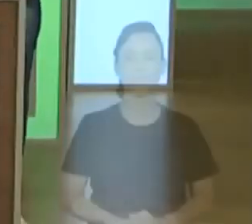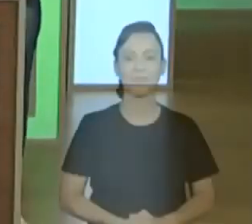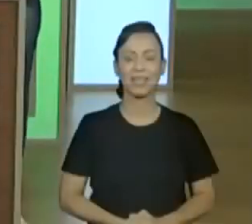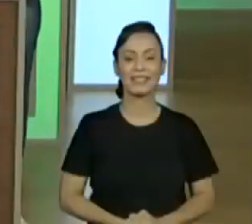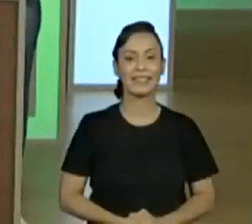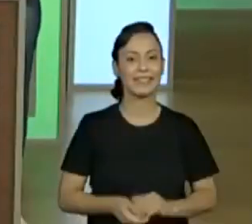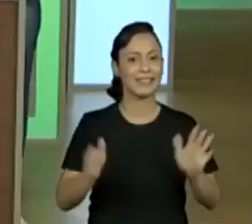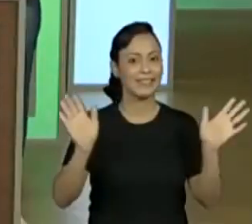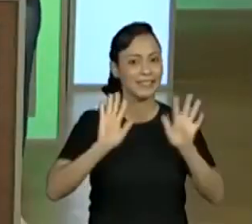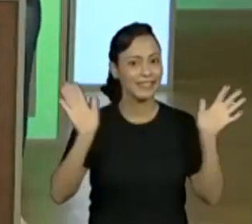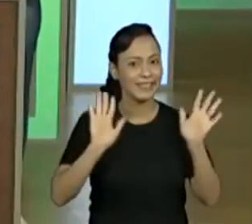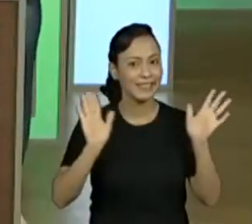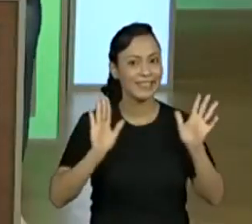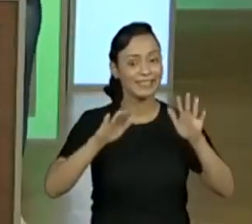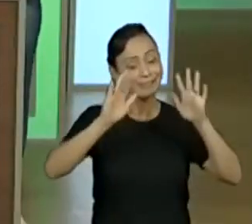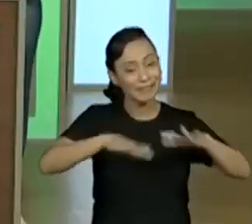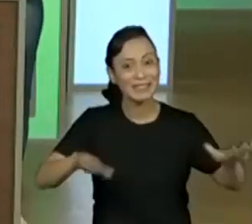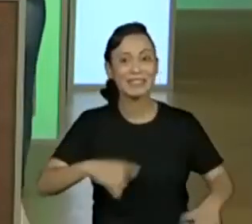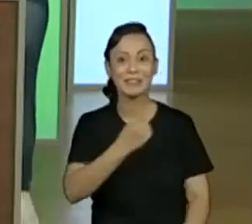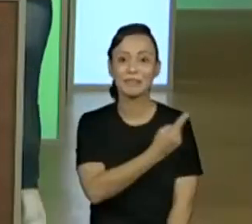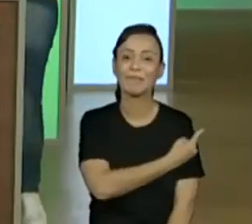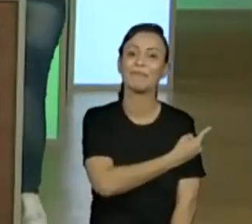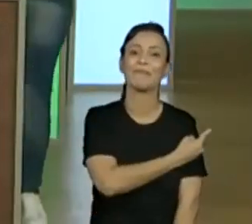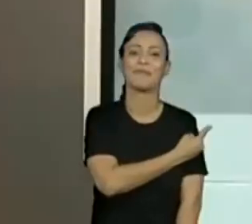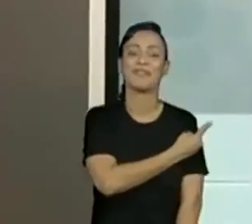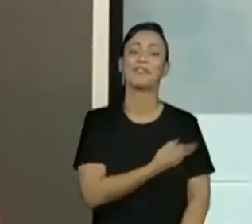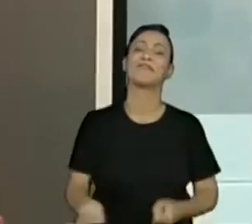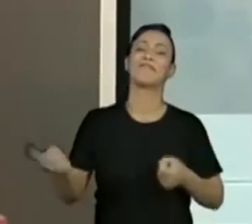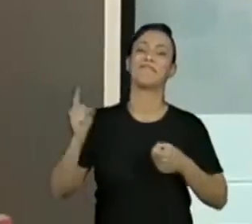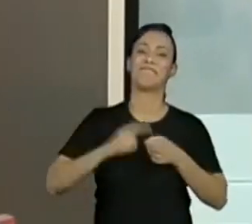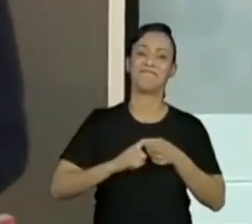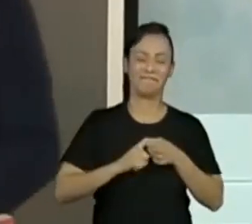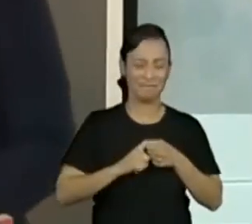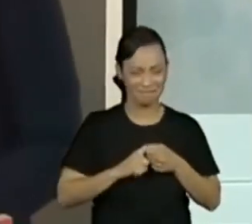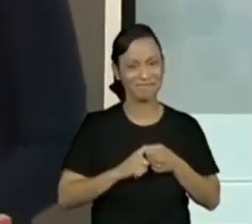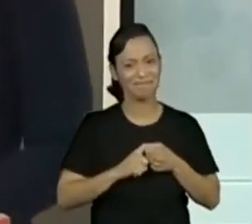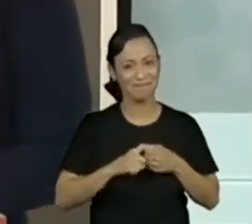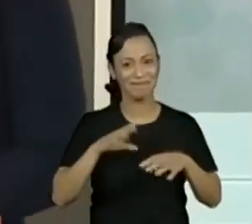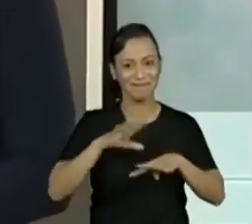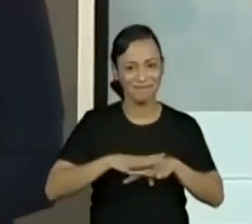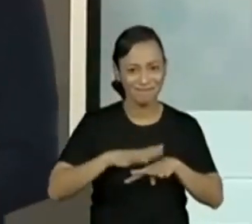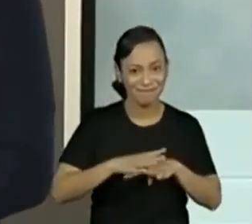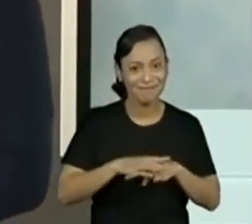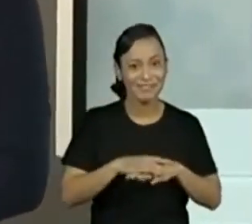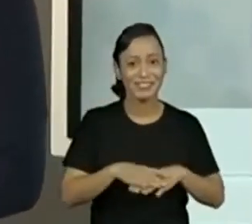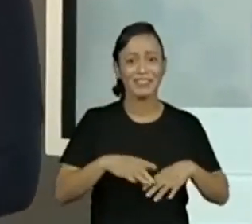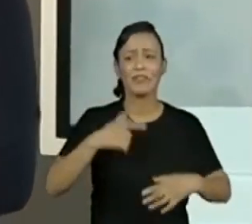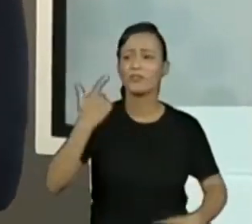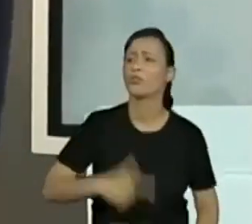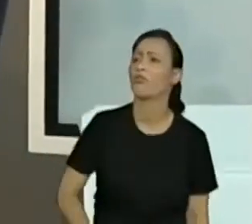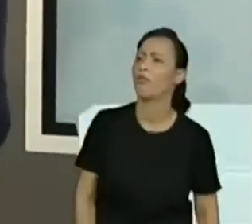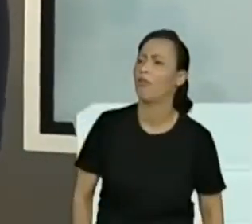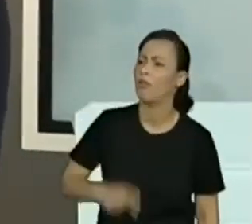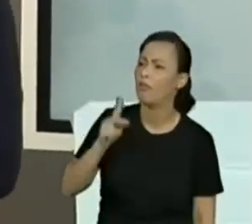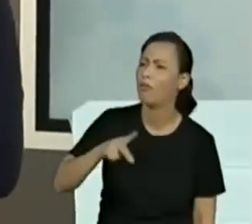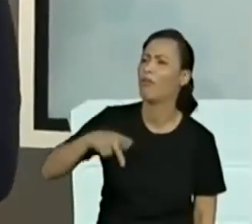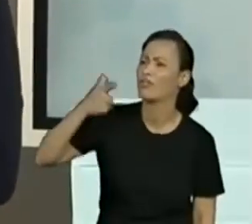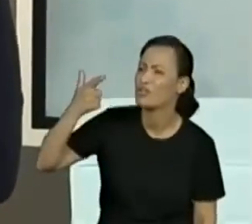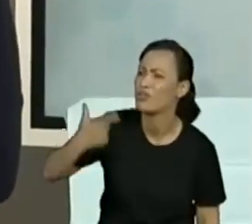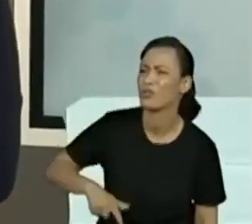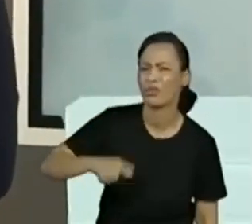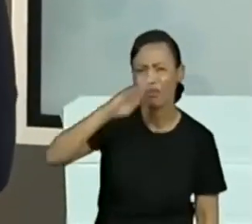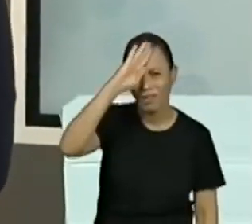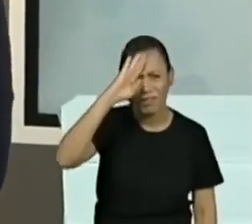Turminha do primeiro ano, voltamos, voltamos. Acho que vocês vão olhar e falar, meu Deus do céu, de novo